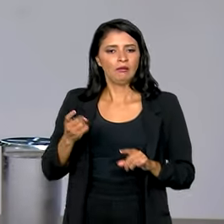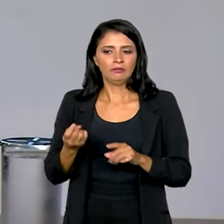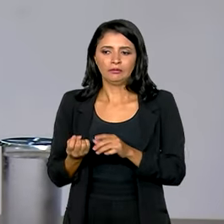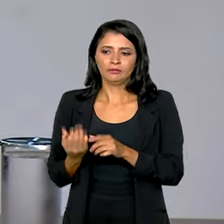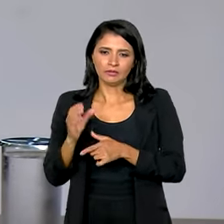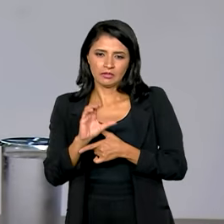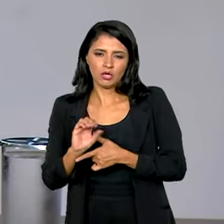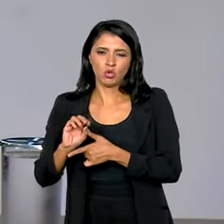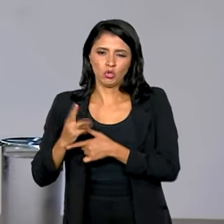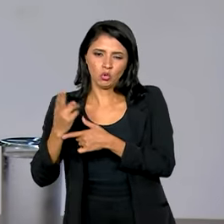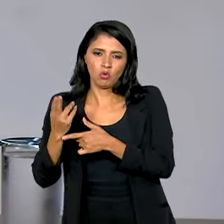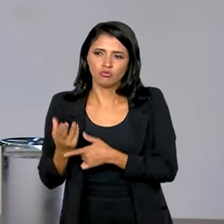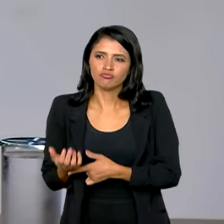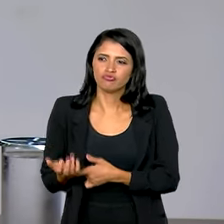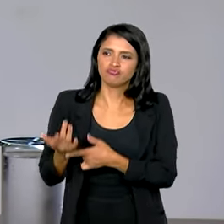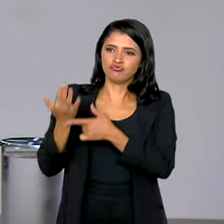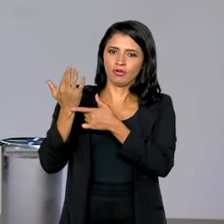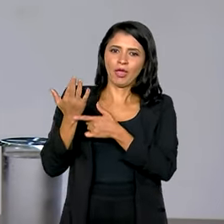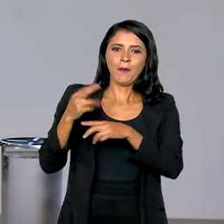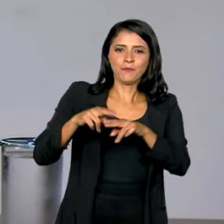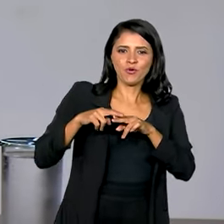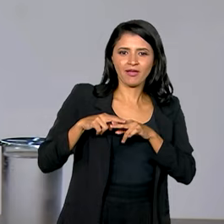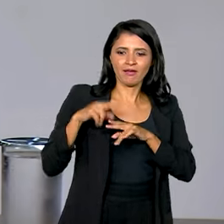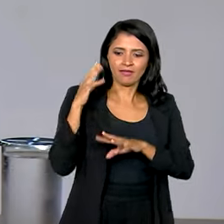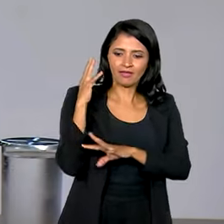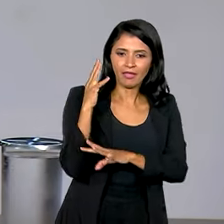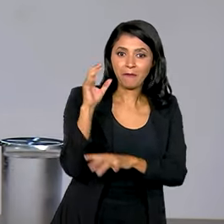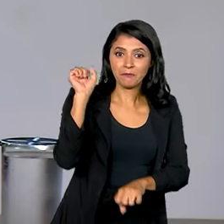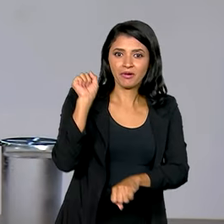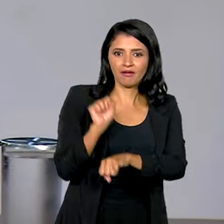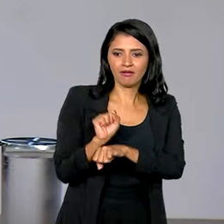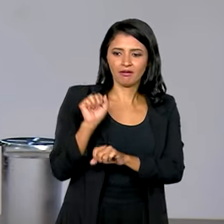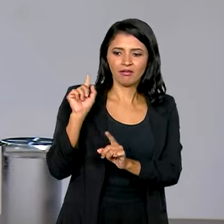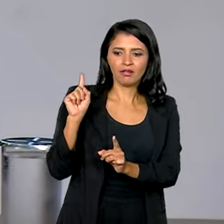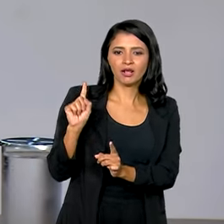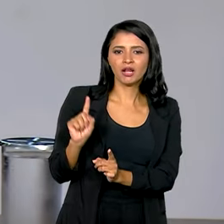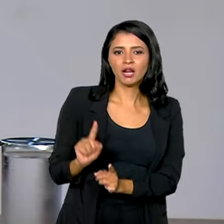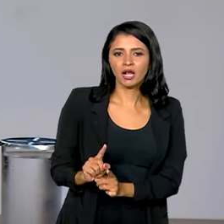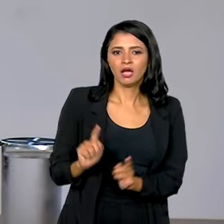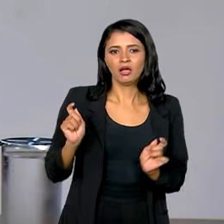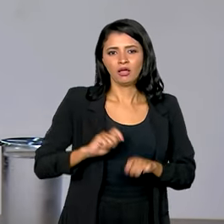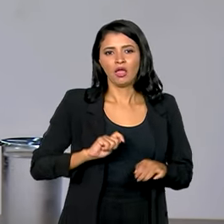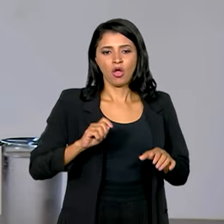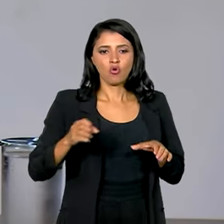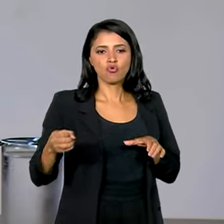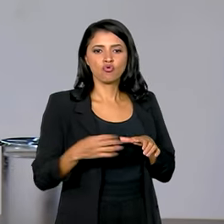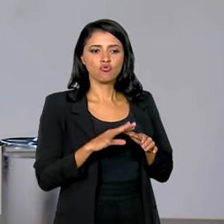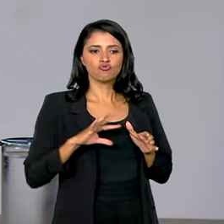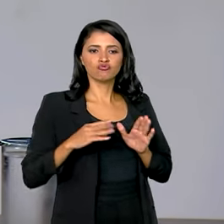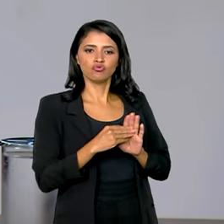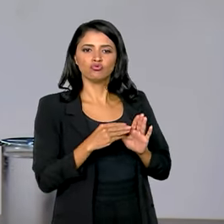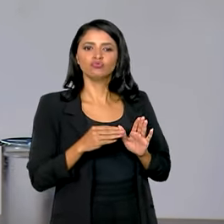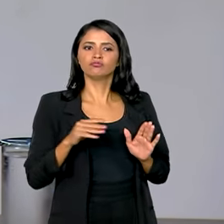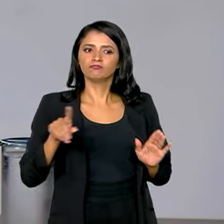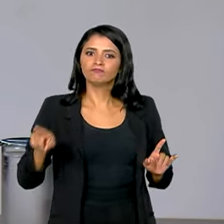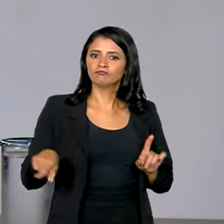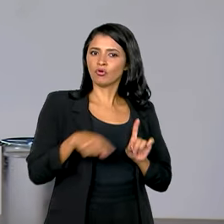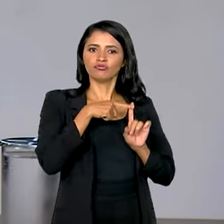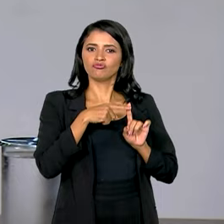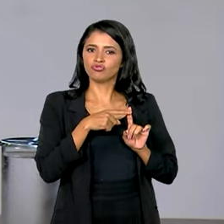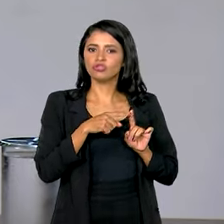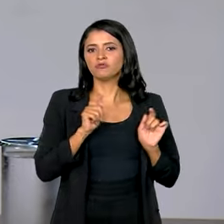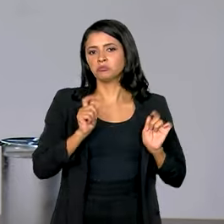decorrentes da redução do desmatamento habilita o fundo, de forma muito positiva,